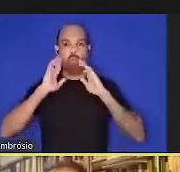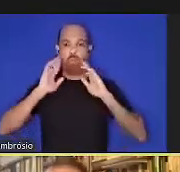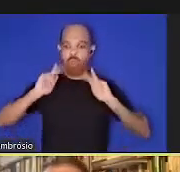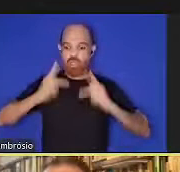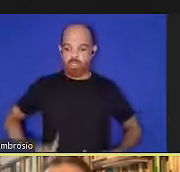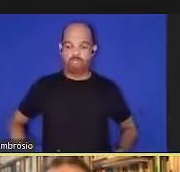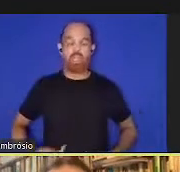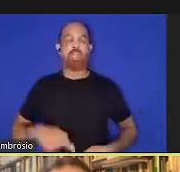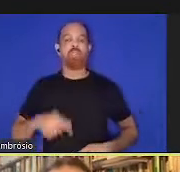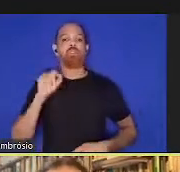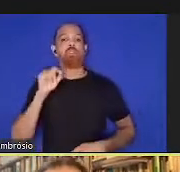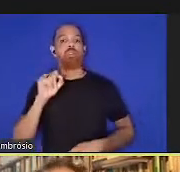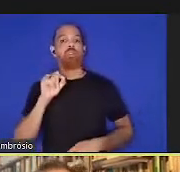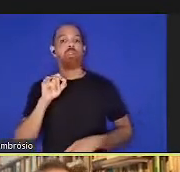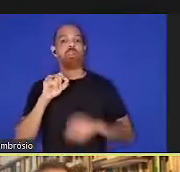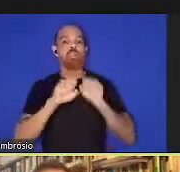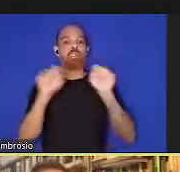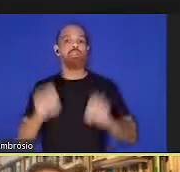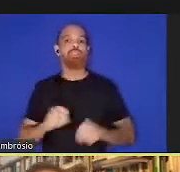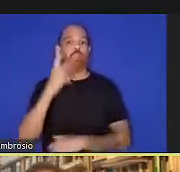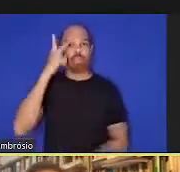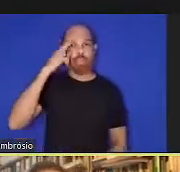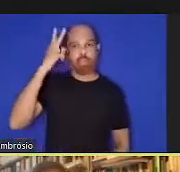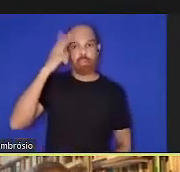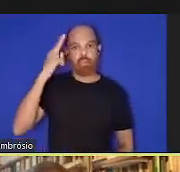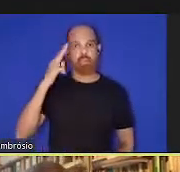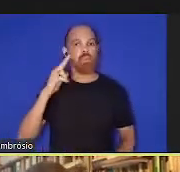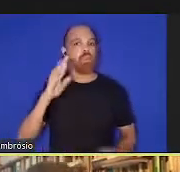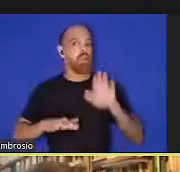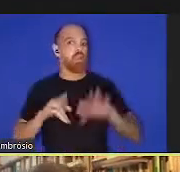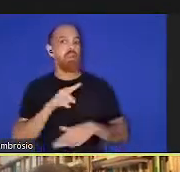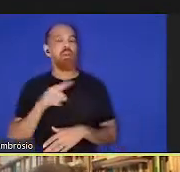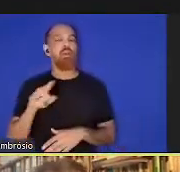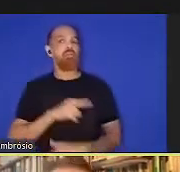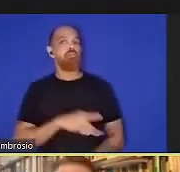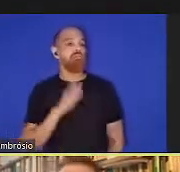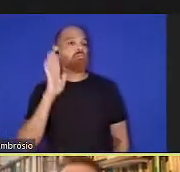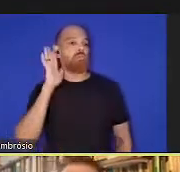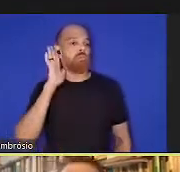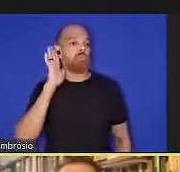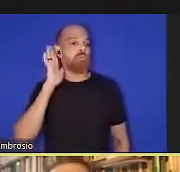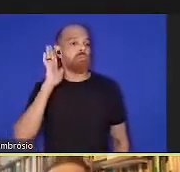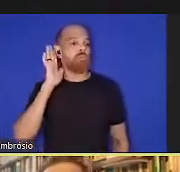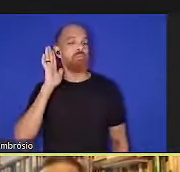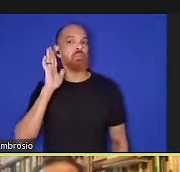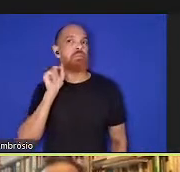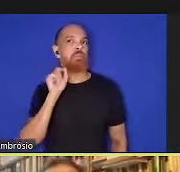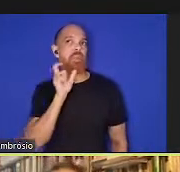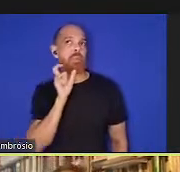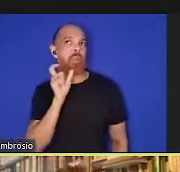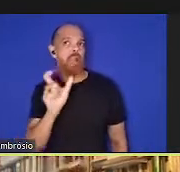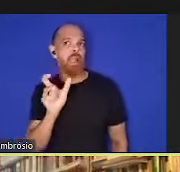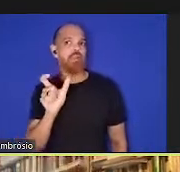a sistemas naturais. Às vezes você ouve a palavra